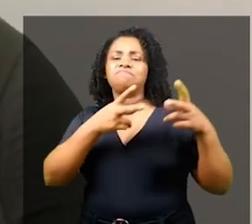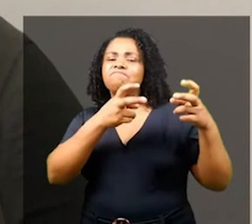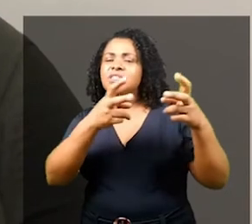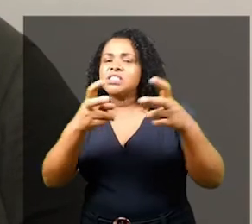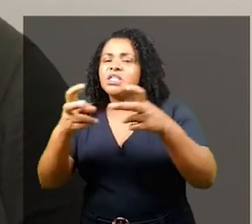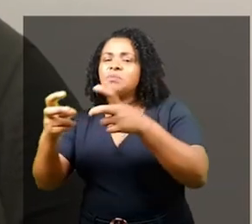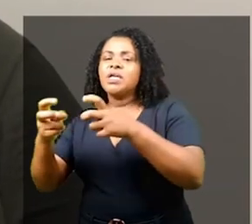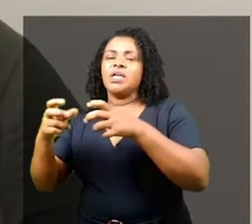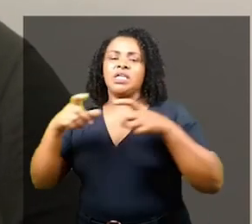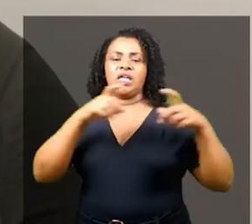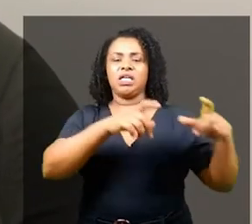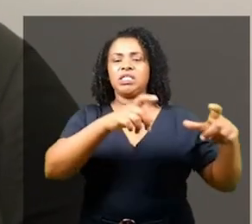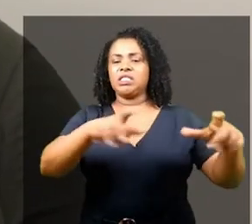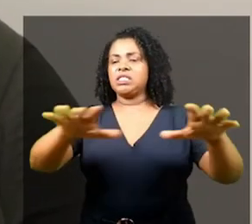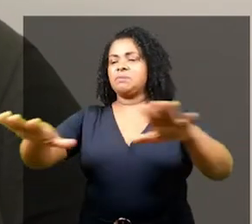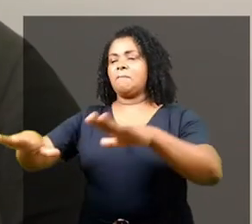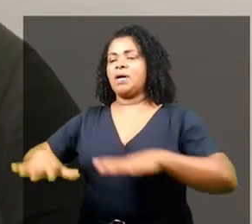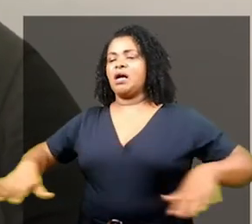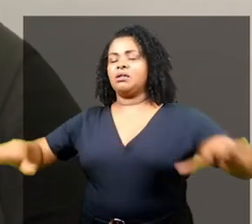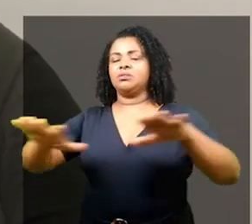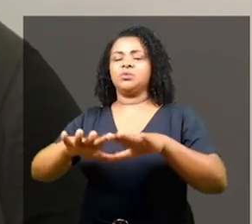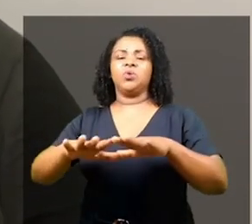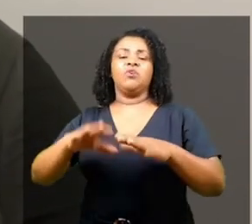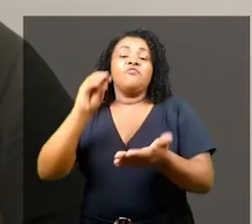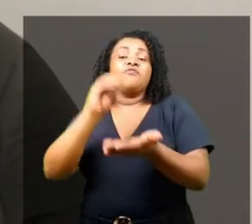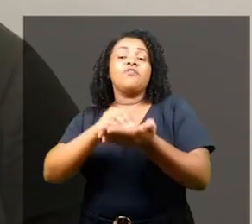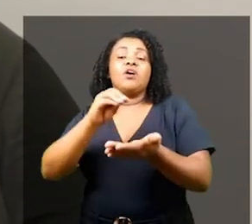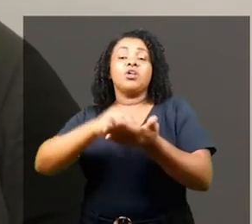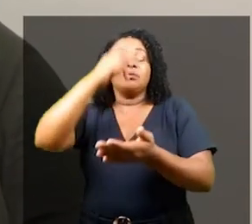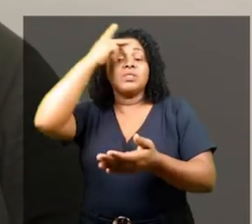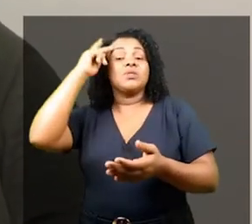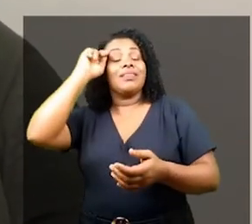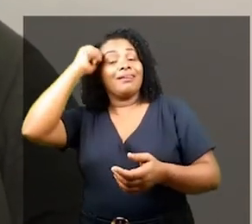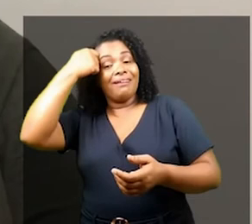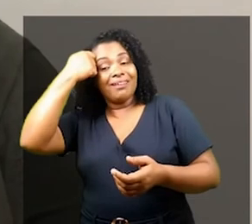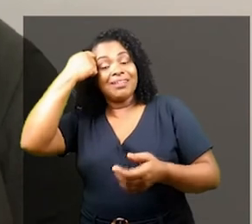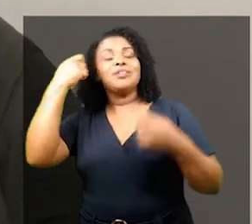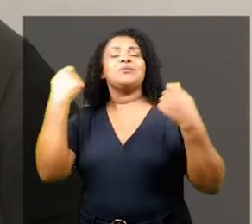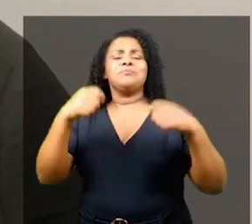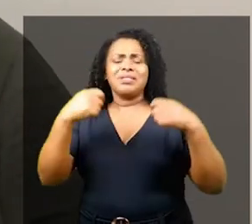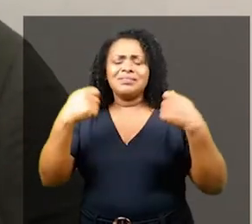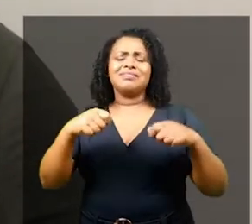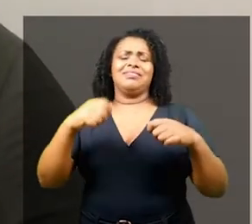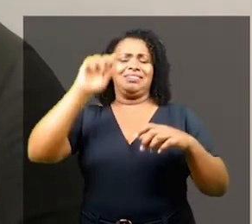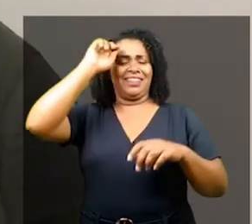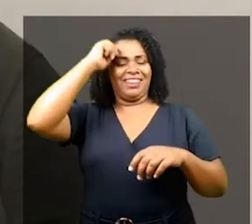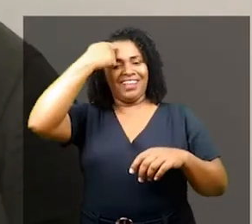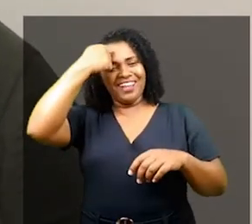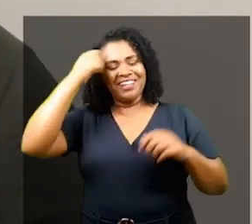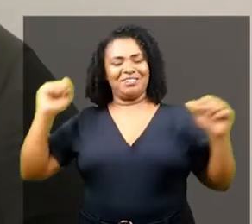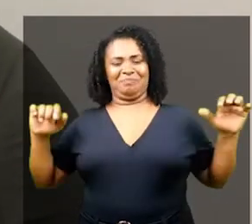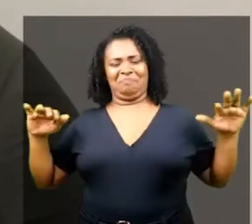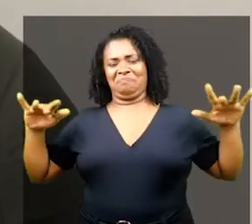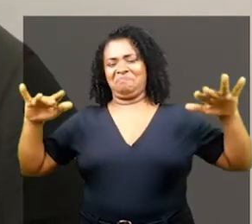suprindo nossa ausência em outros espaços. Nós queremos mais. Vamos encher as salas, os